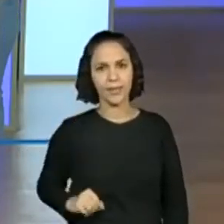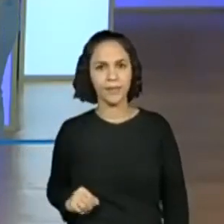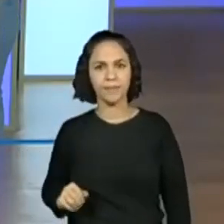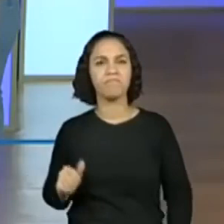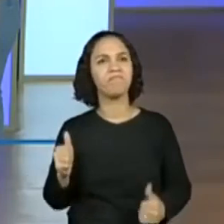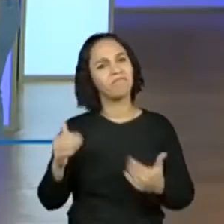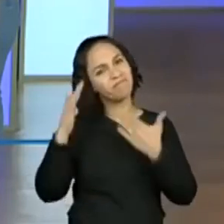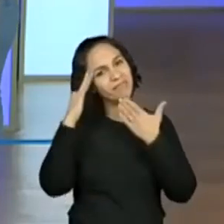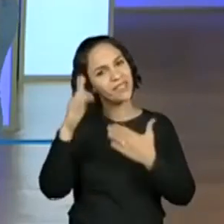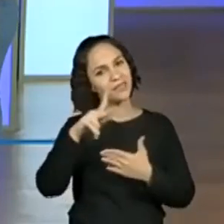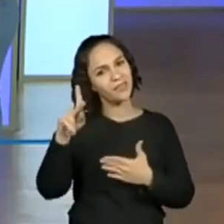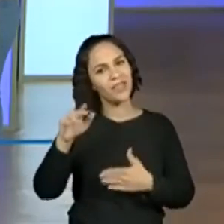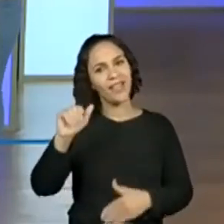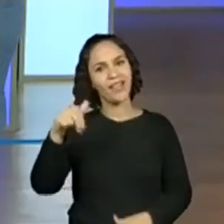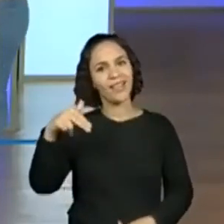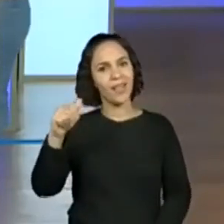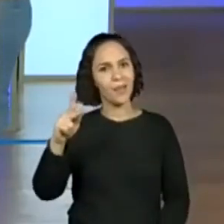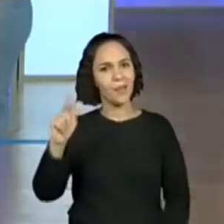lá.